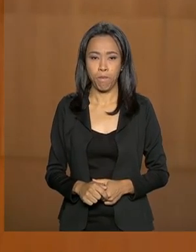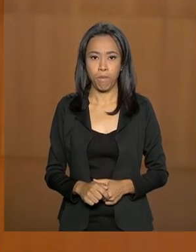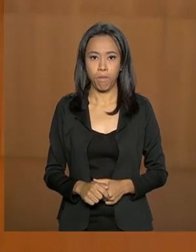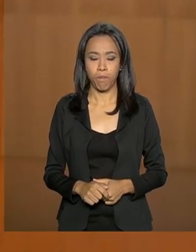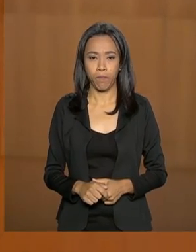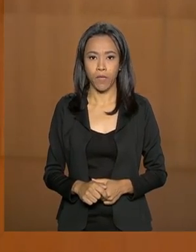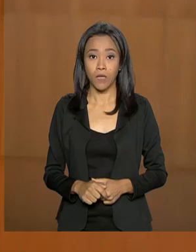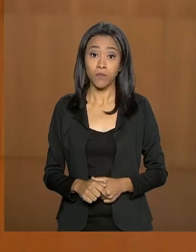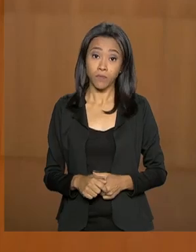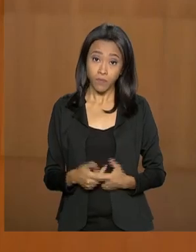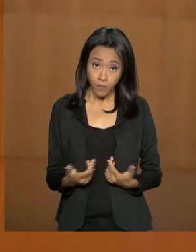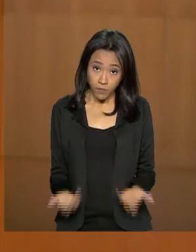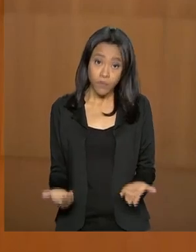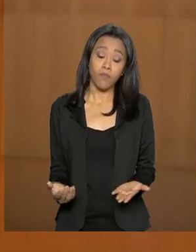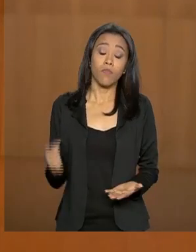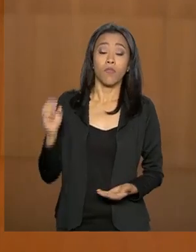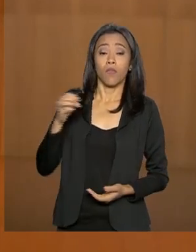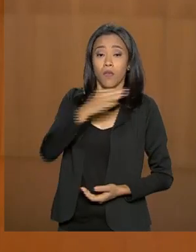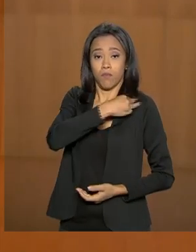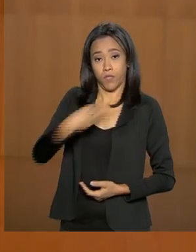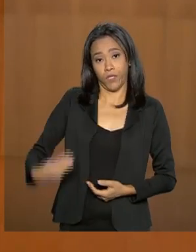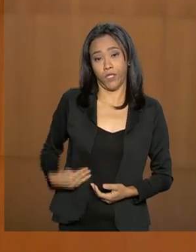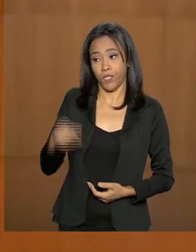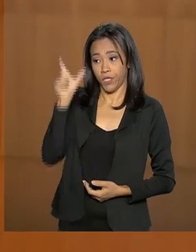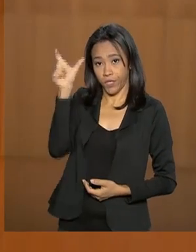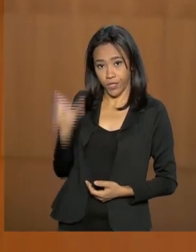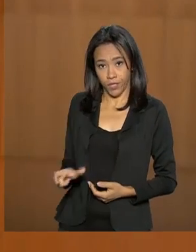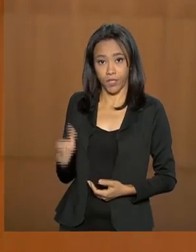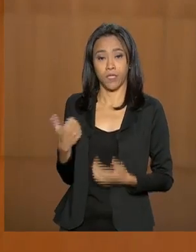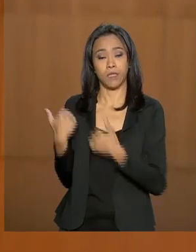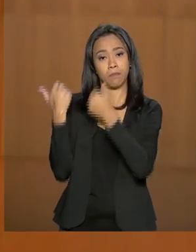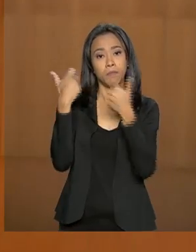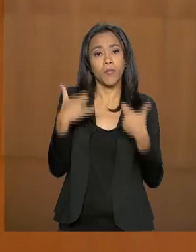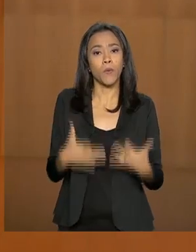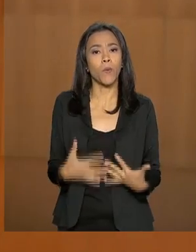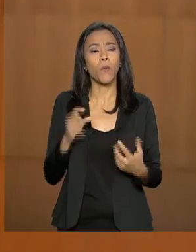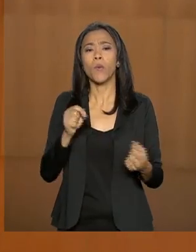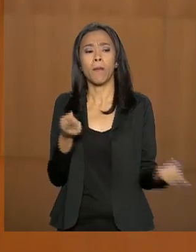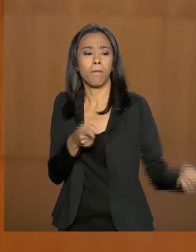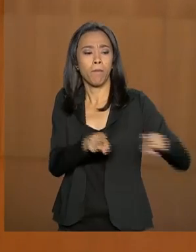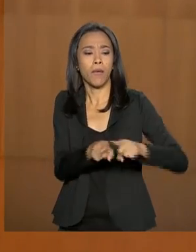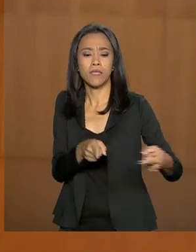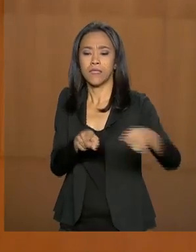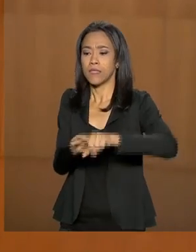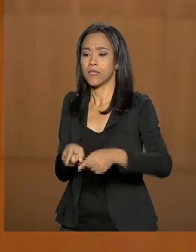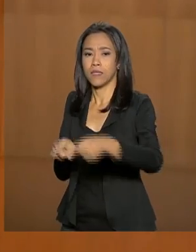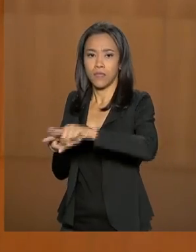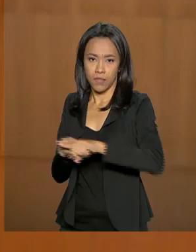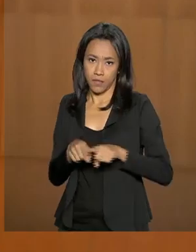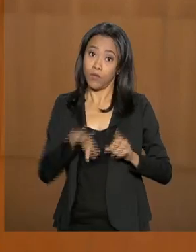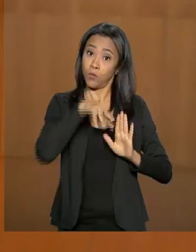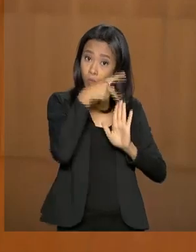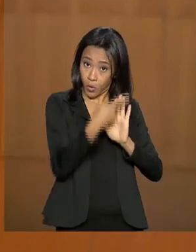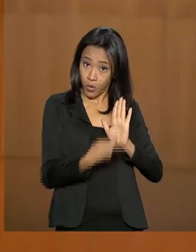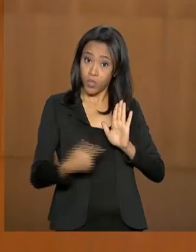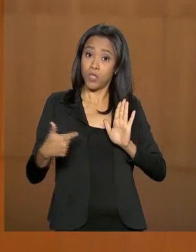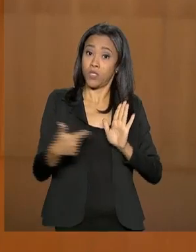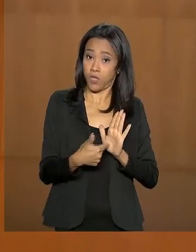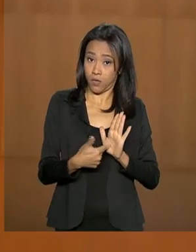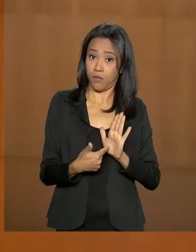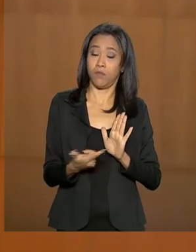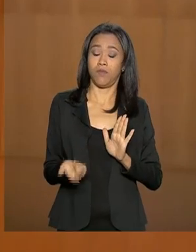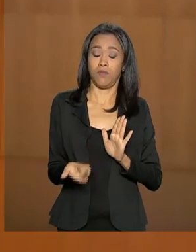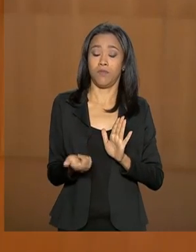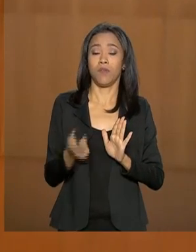A ministra Tereza Cristina falou ainda sobre as parcerias do projeto Paisagens